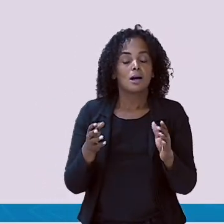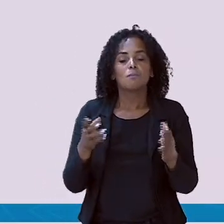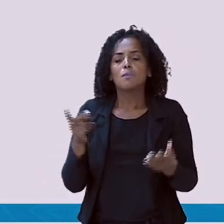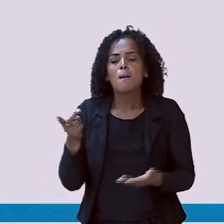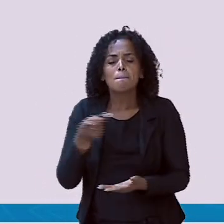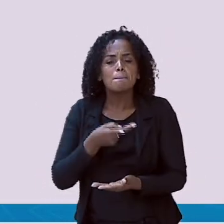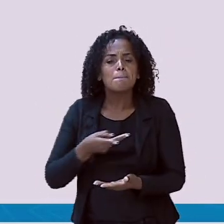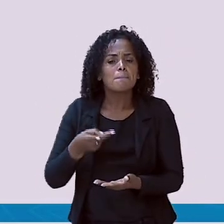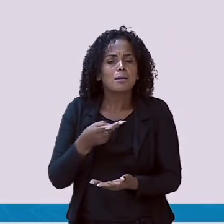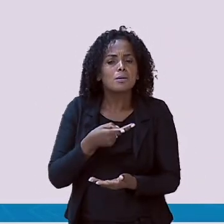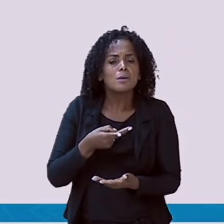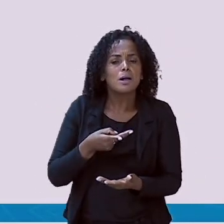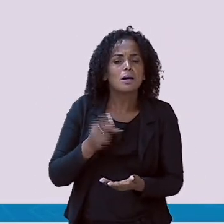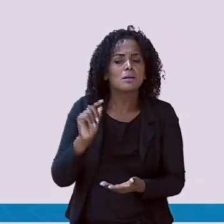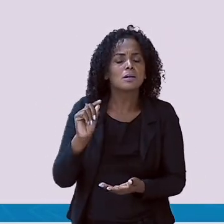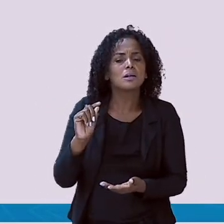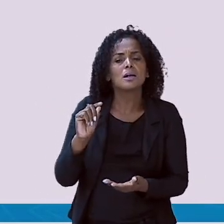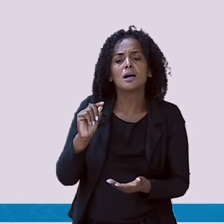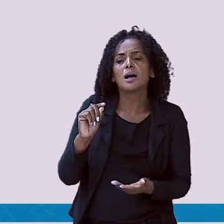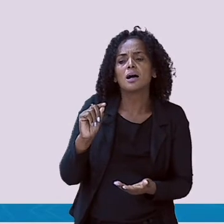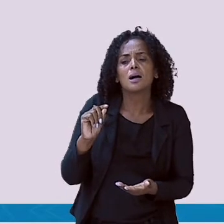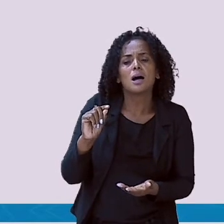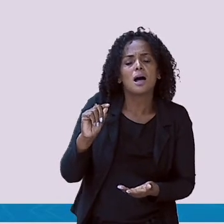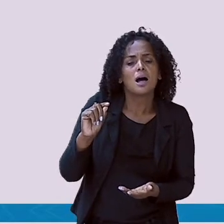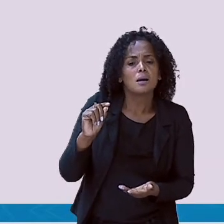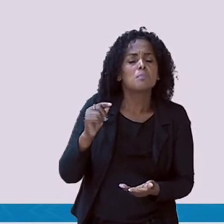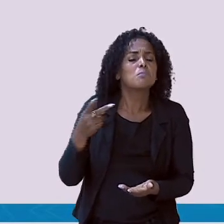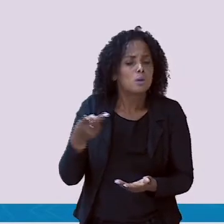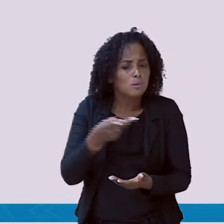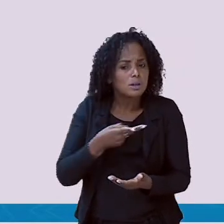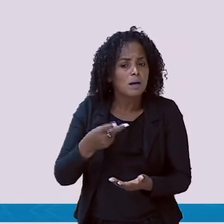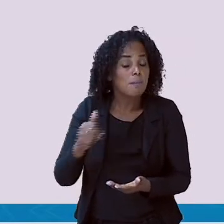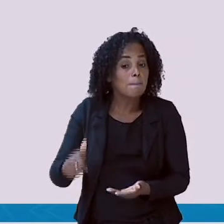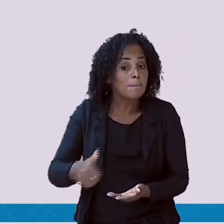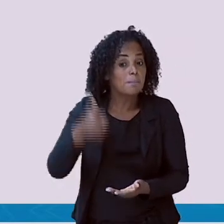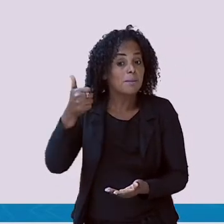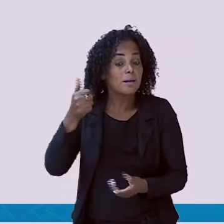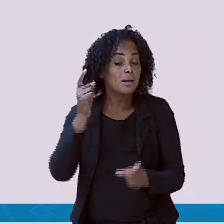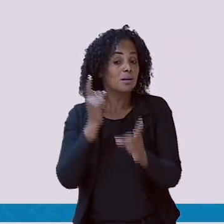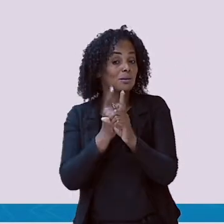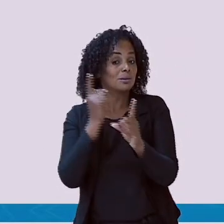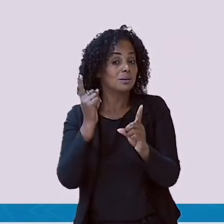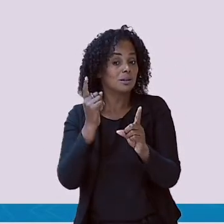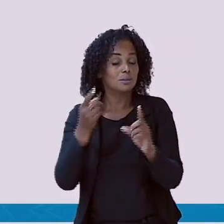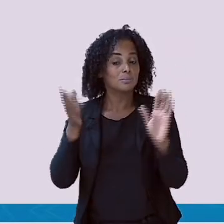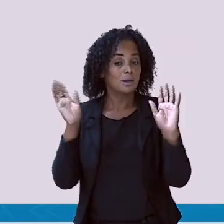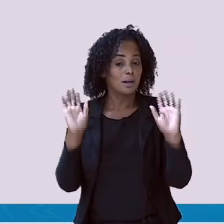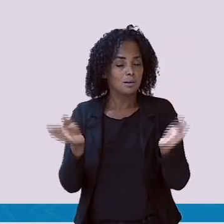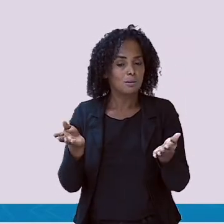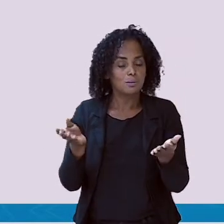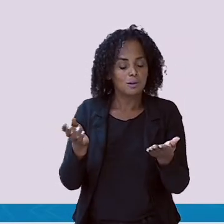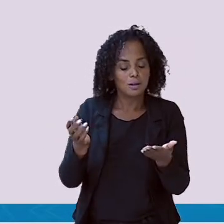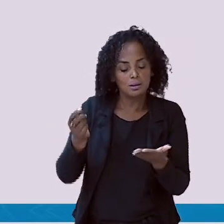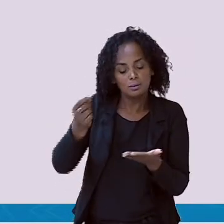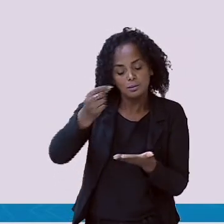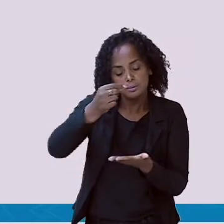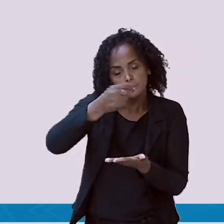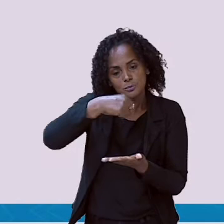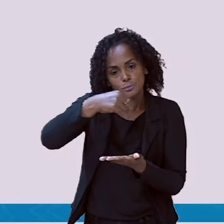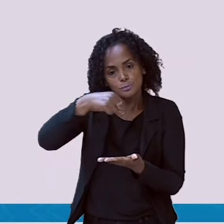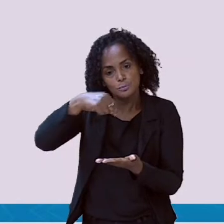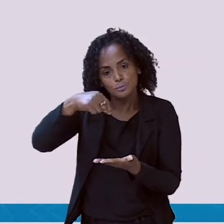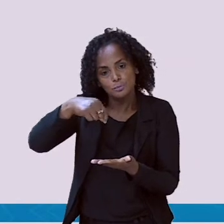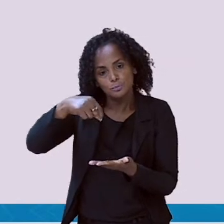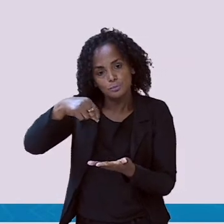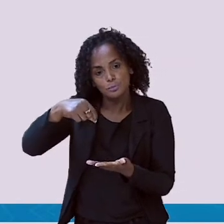Então nós vamos escrever aqui embaixo. A primeira sílaba da palavra telefone é a letra T e a